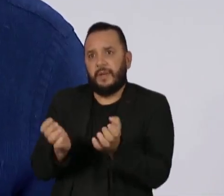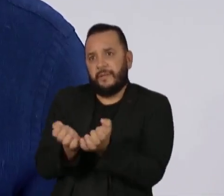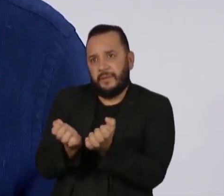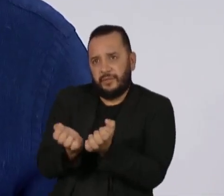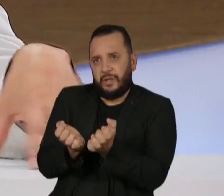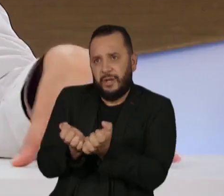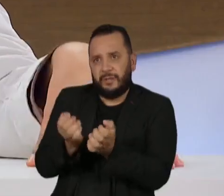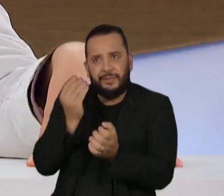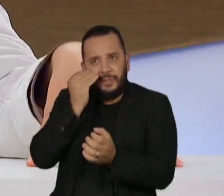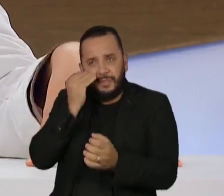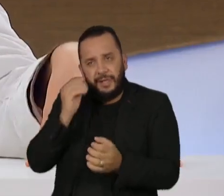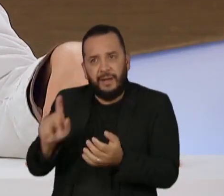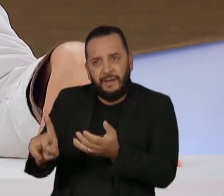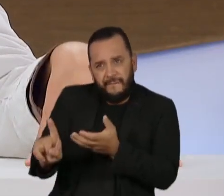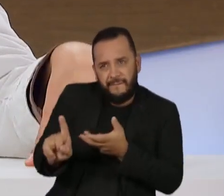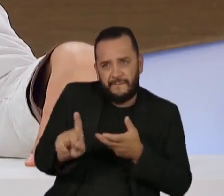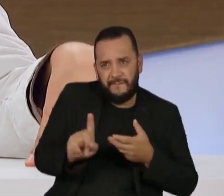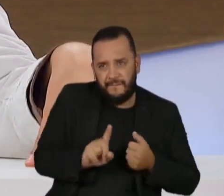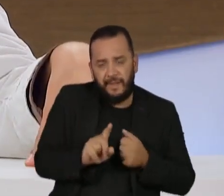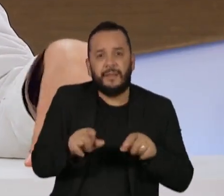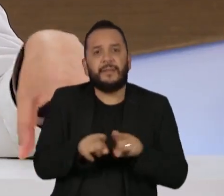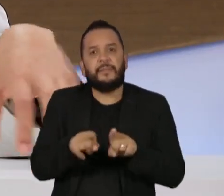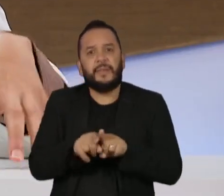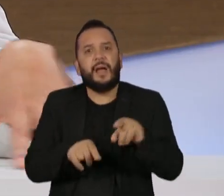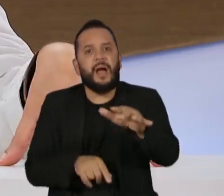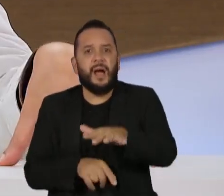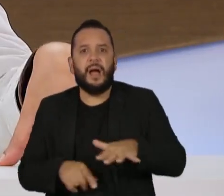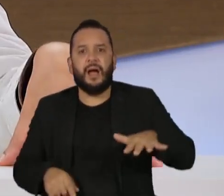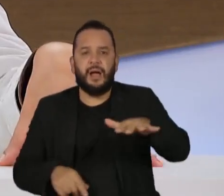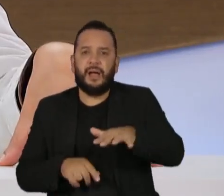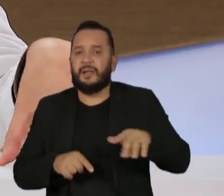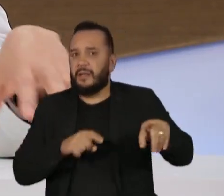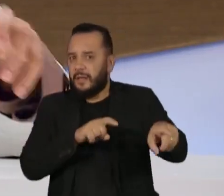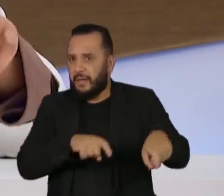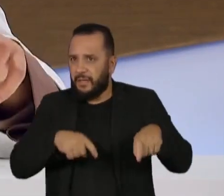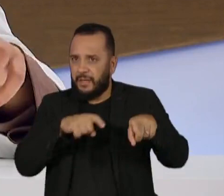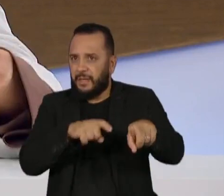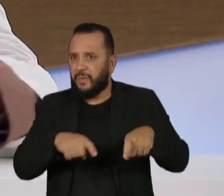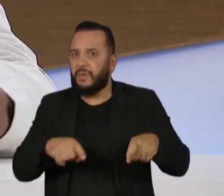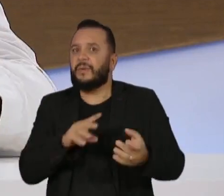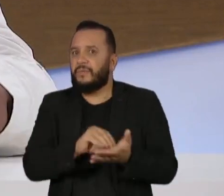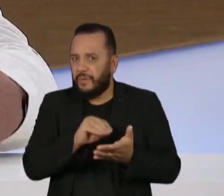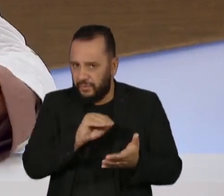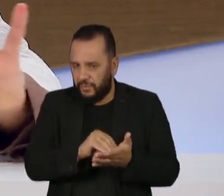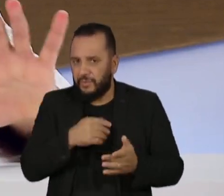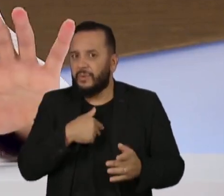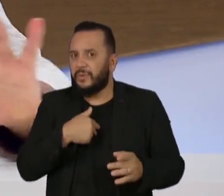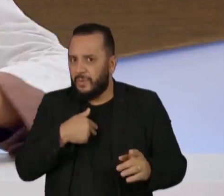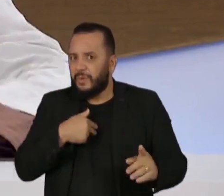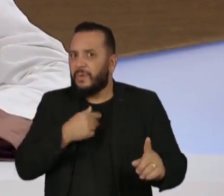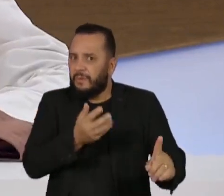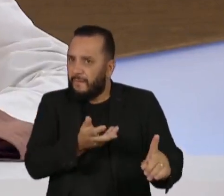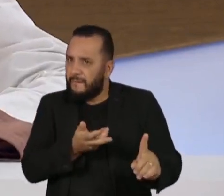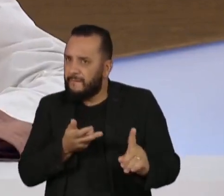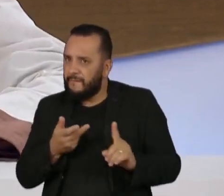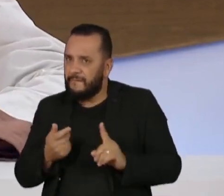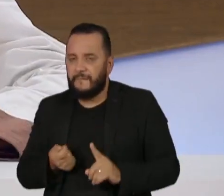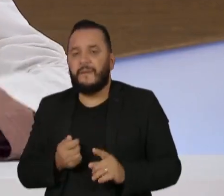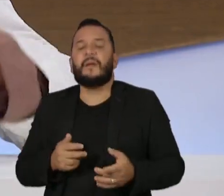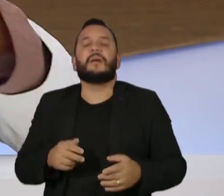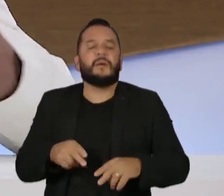para o setor agrícola, que também ficou à margem. Então, acho que isso também faz com que haja esse